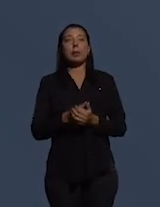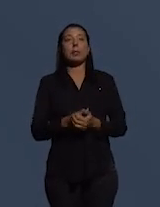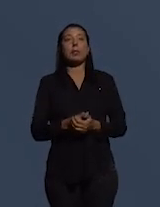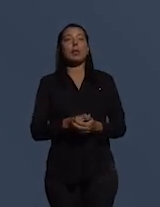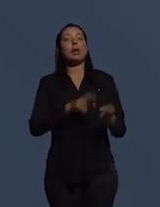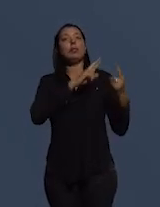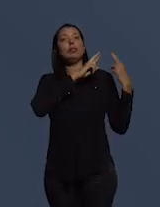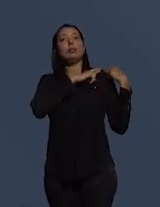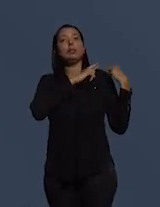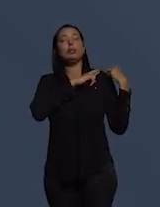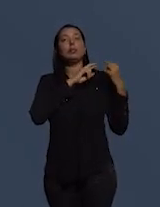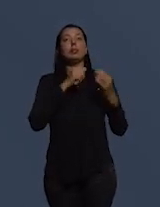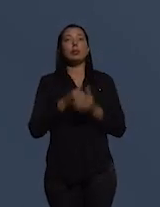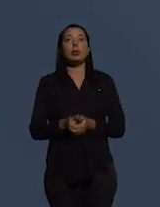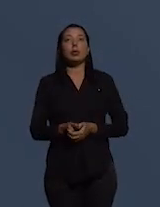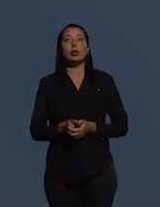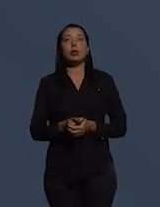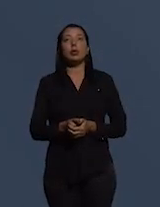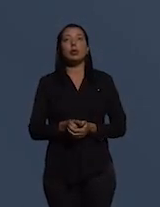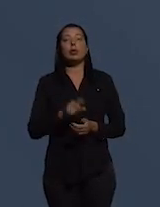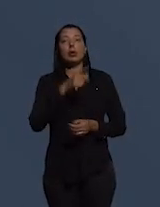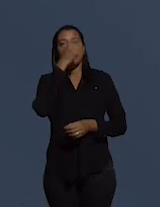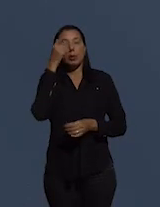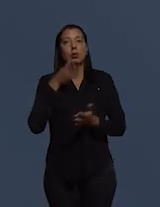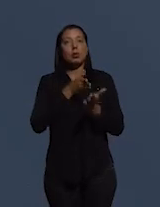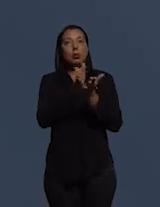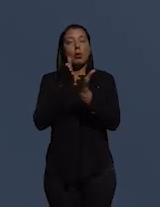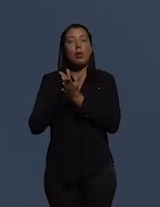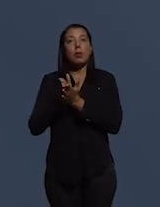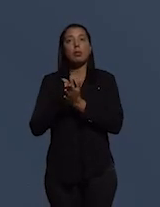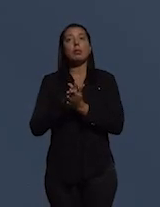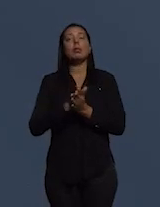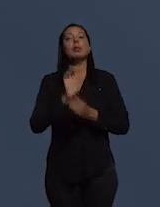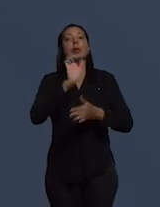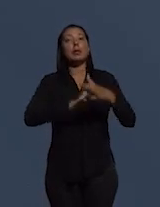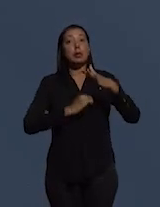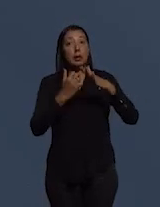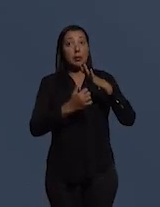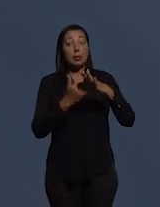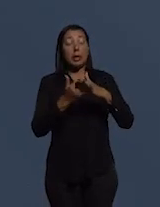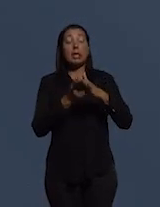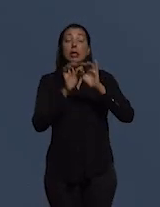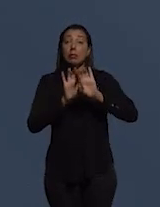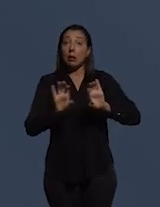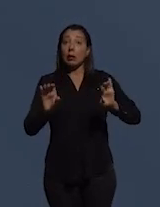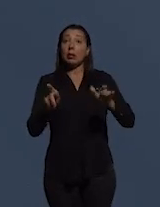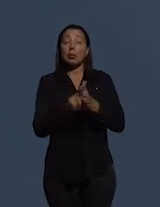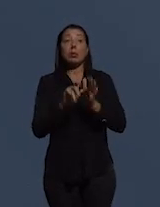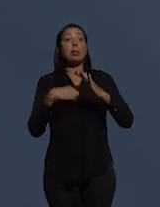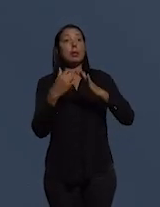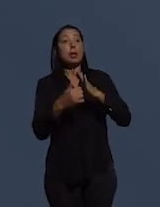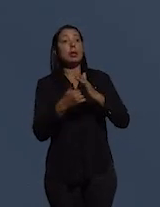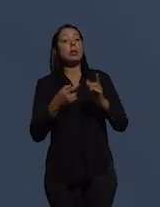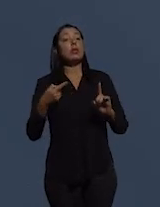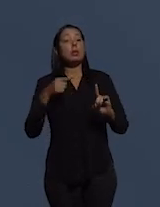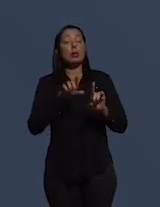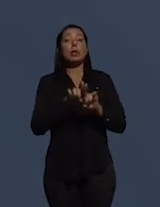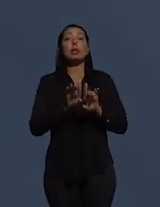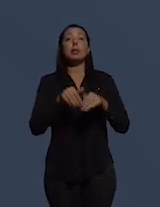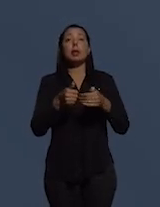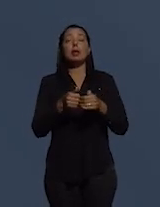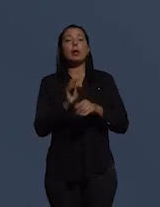responsabilidade dos dirigentes das empresas das empresas? Como enfrentar a corrupção